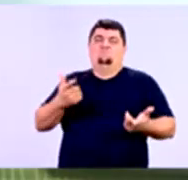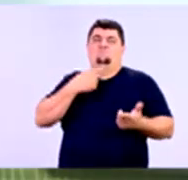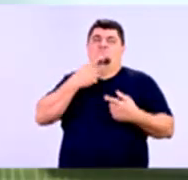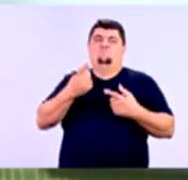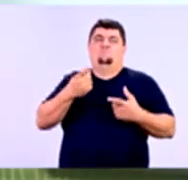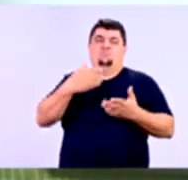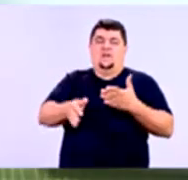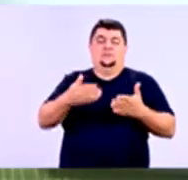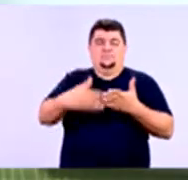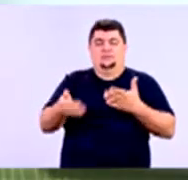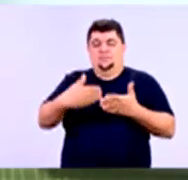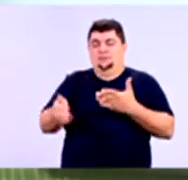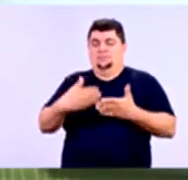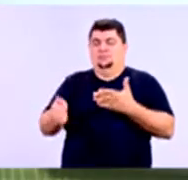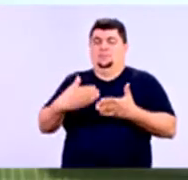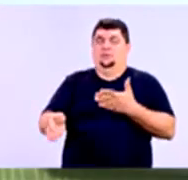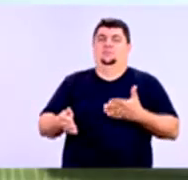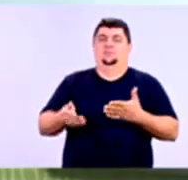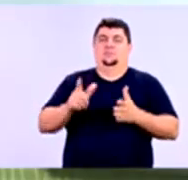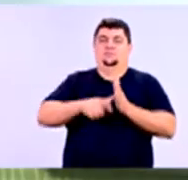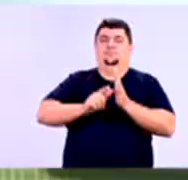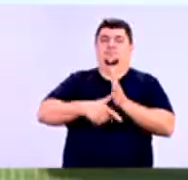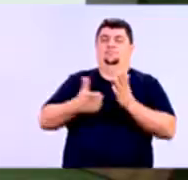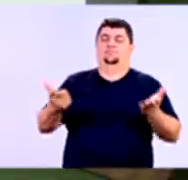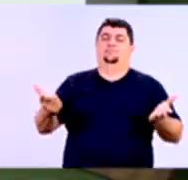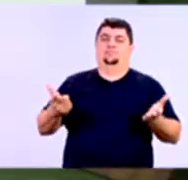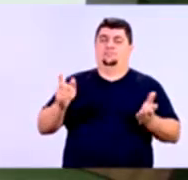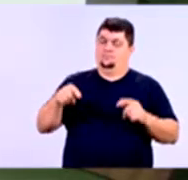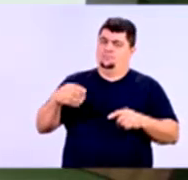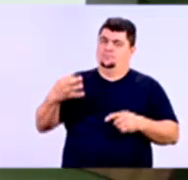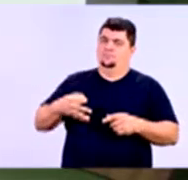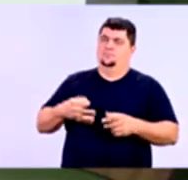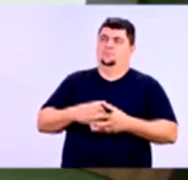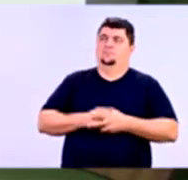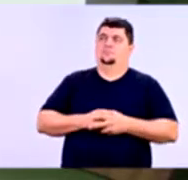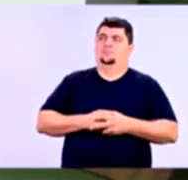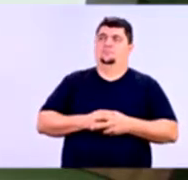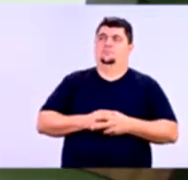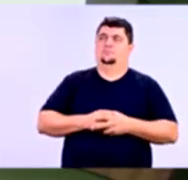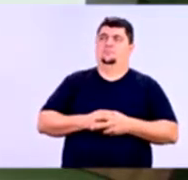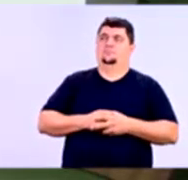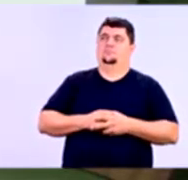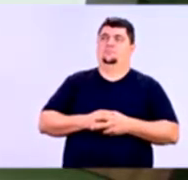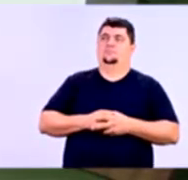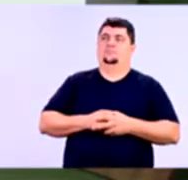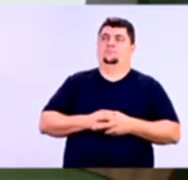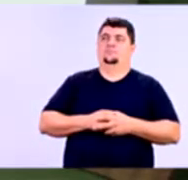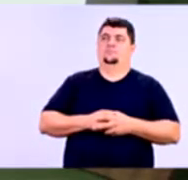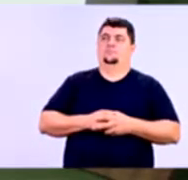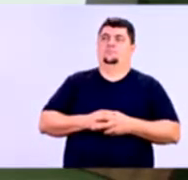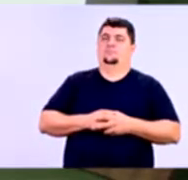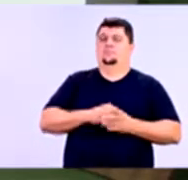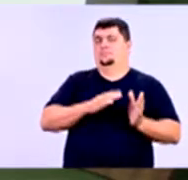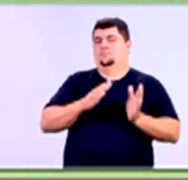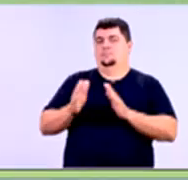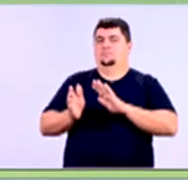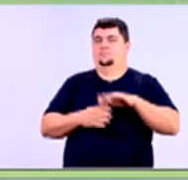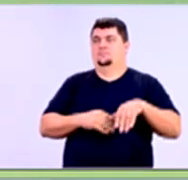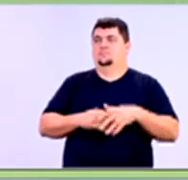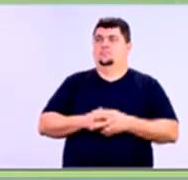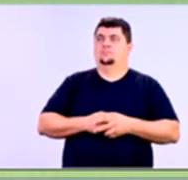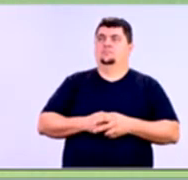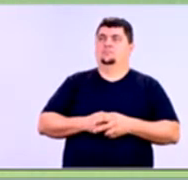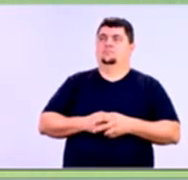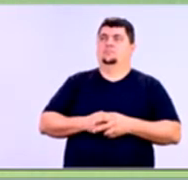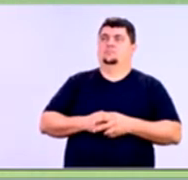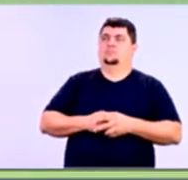com inadimplência, por exemplo. É isso, professor? Exatamente. Então, prosseguindo, gente, falando, então,